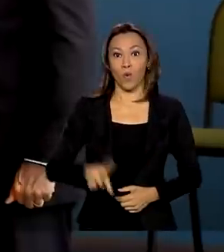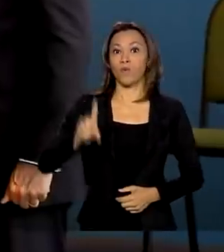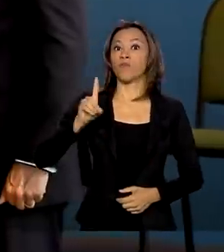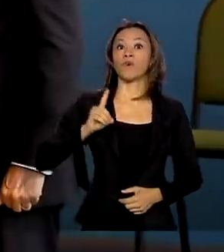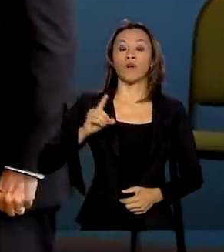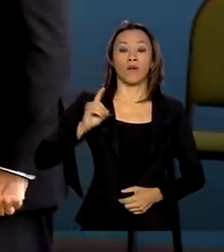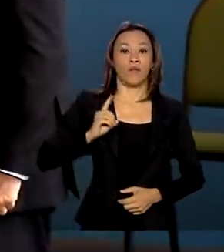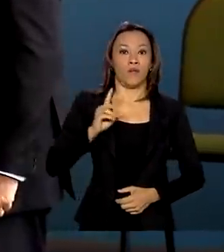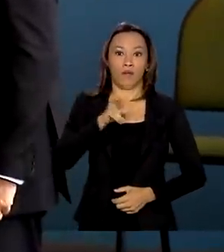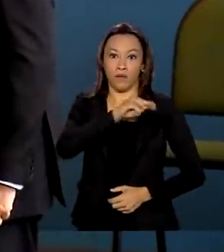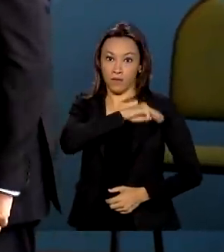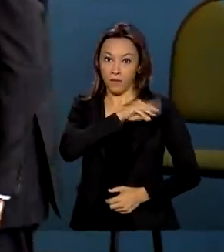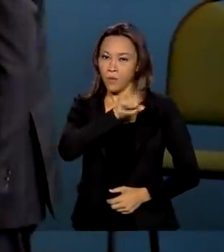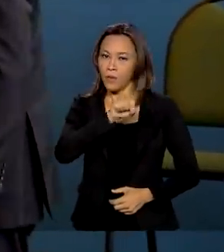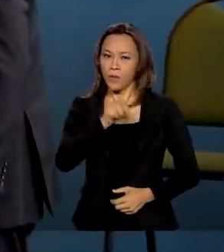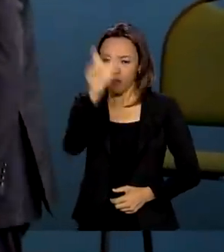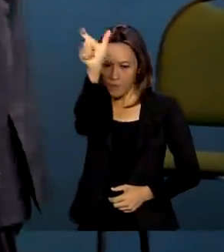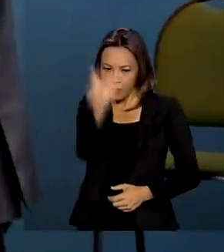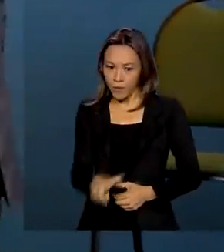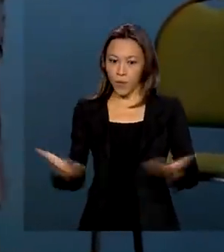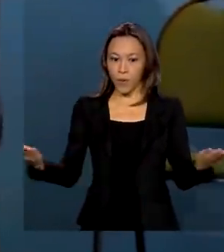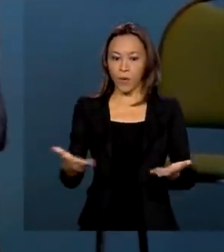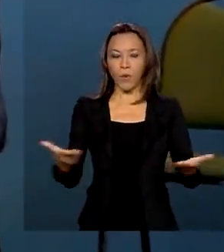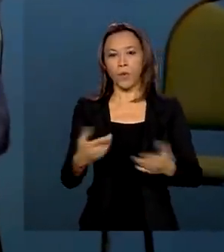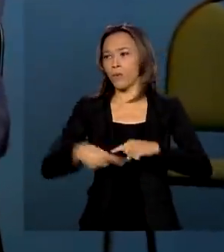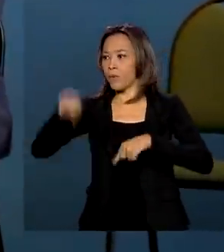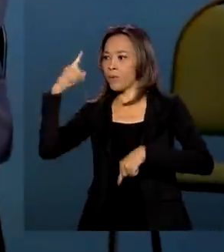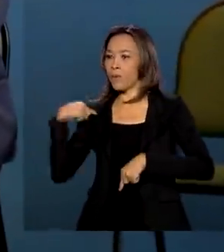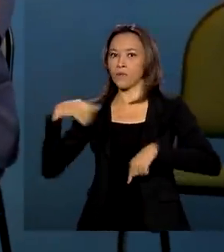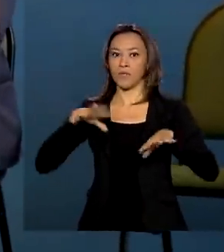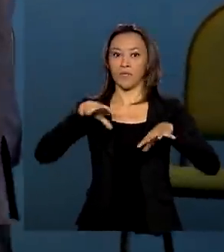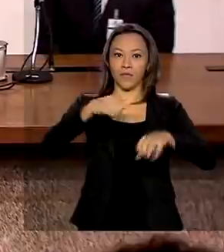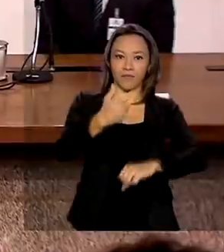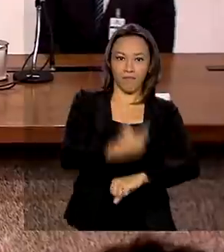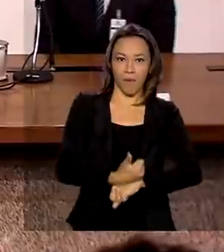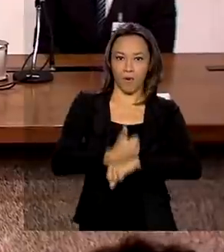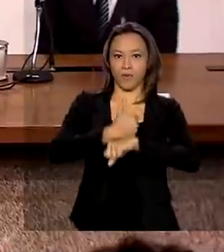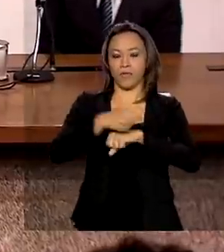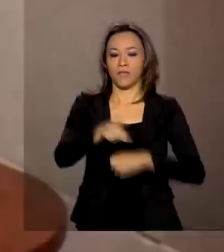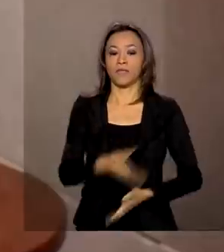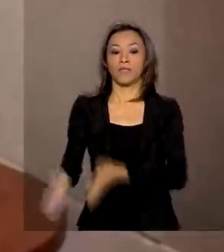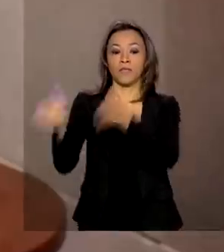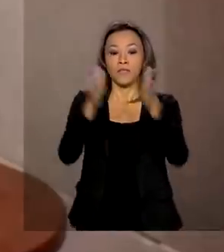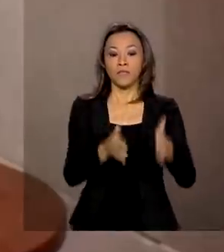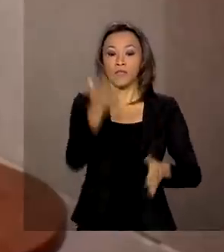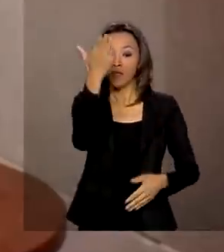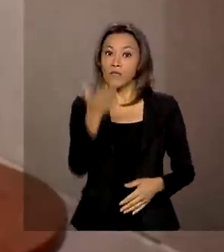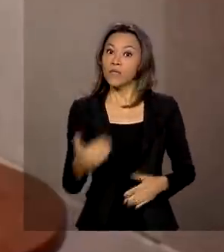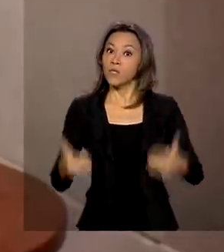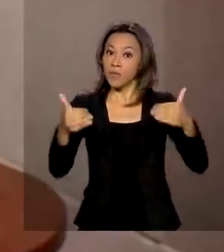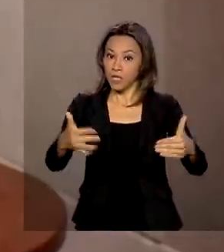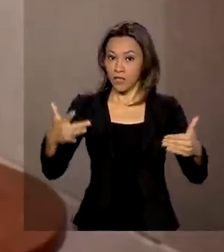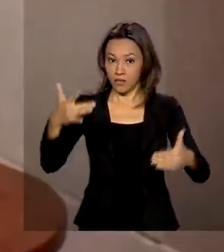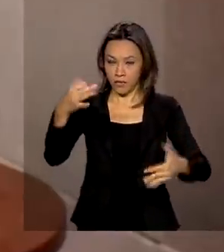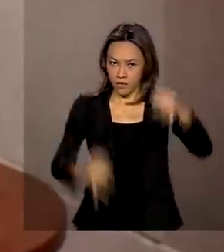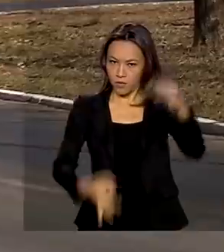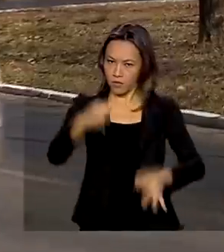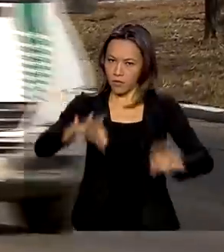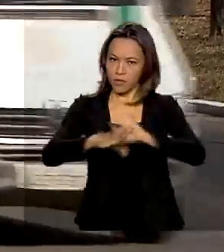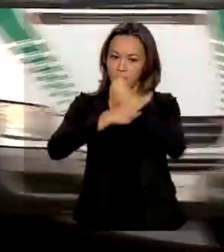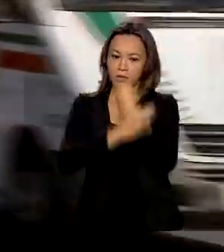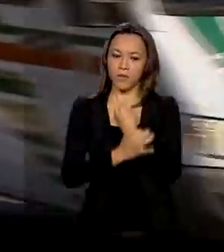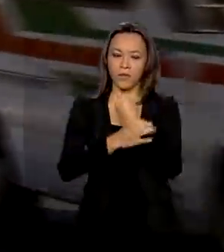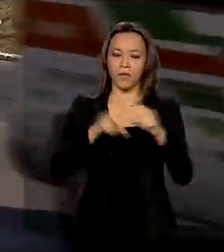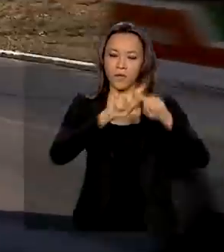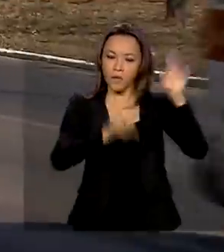-geral federal. Ele tomou posse nesta terça-feira. E o Ministério da Justiça e Segurança Pública lança plano de